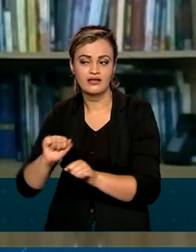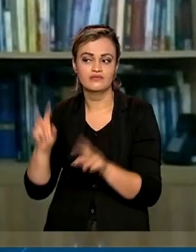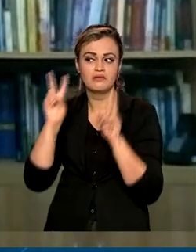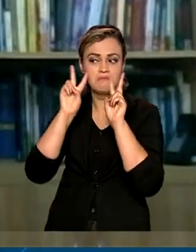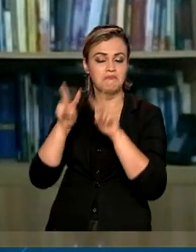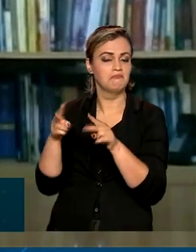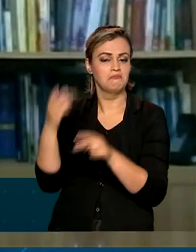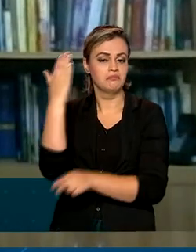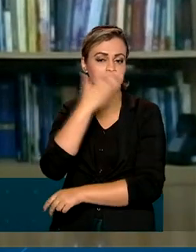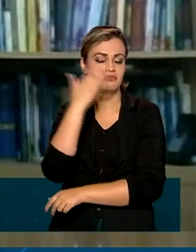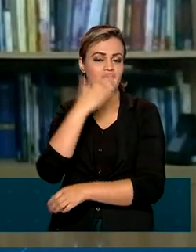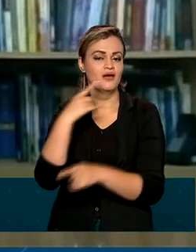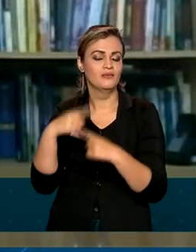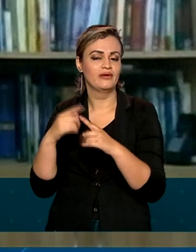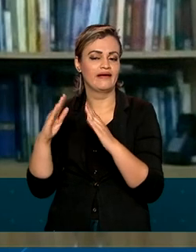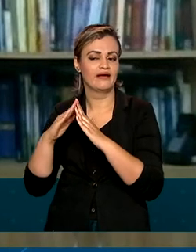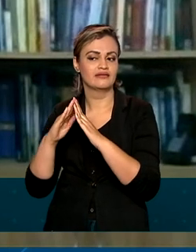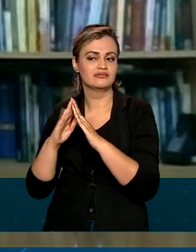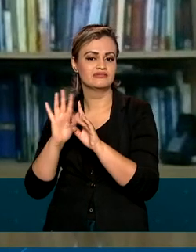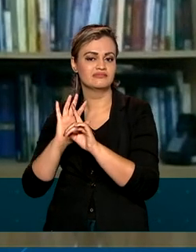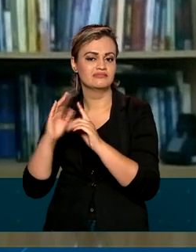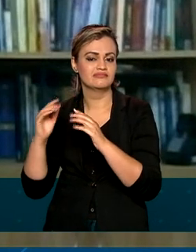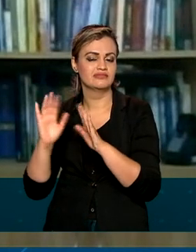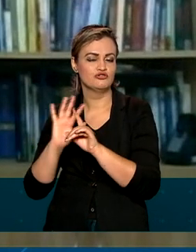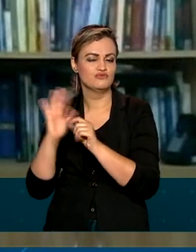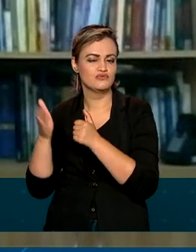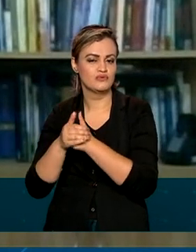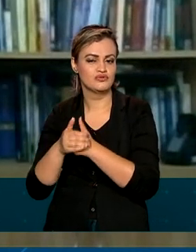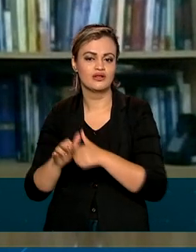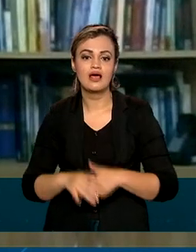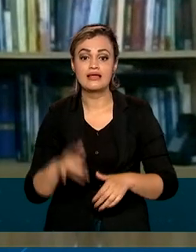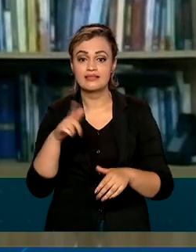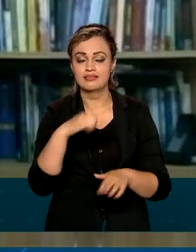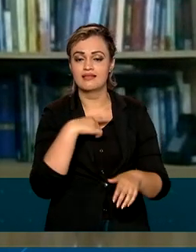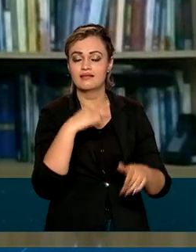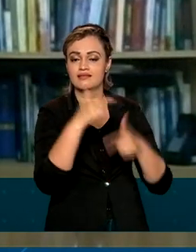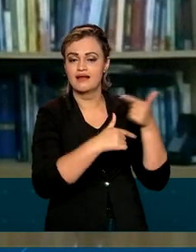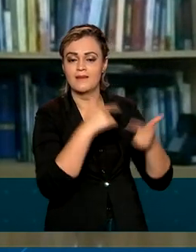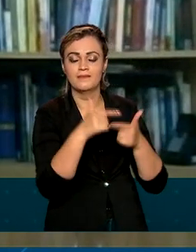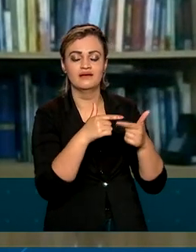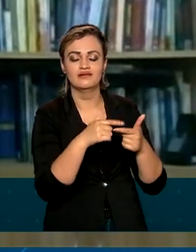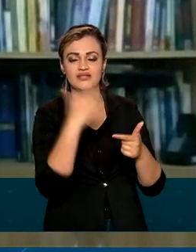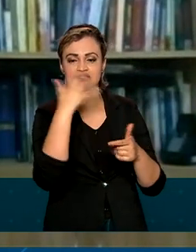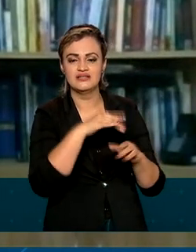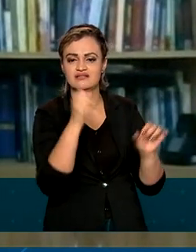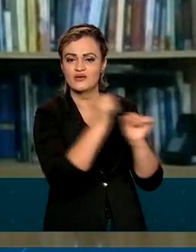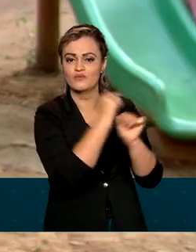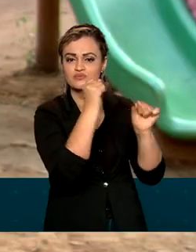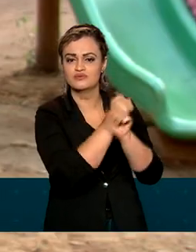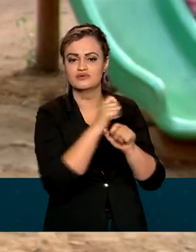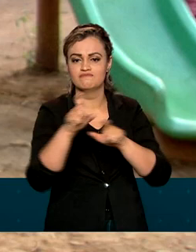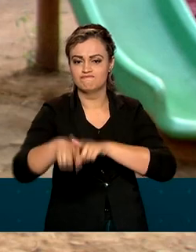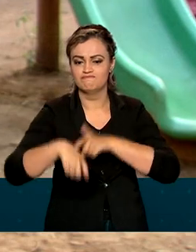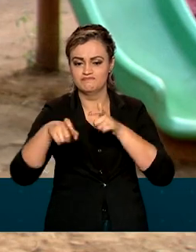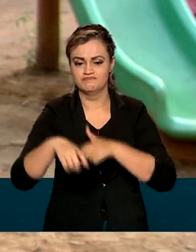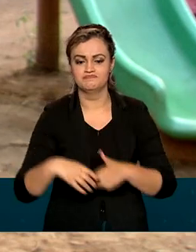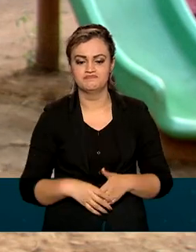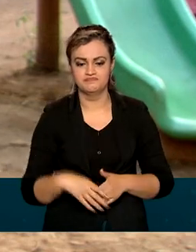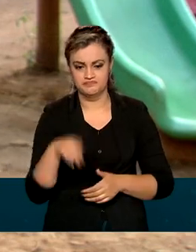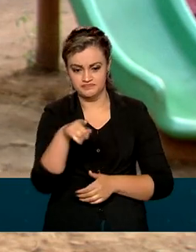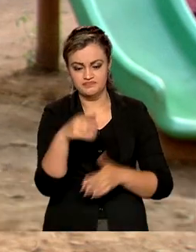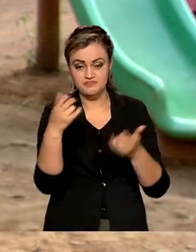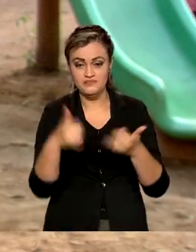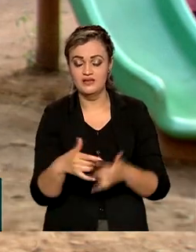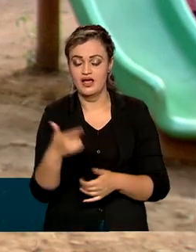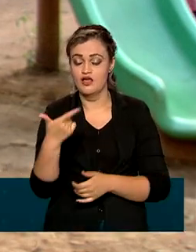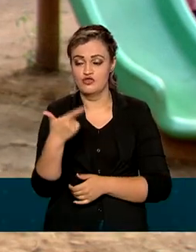aos olhos das pessoas porque acontece no âmbito das residências. E temos trabalho infantil em construção civil e no meio rural também. 2021 foi